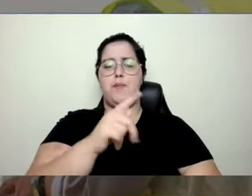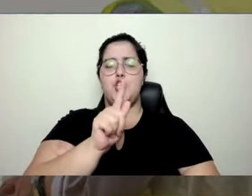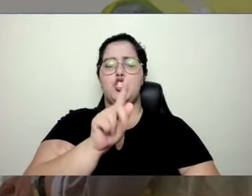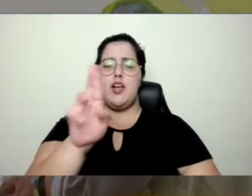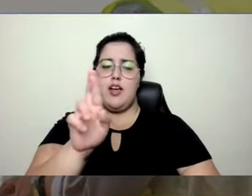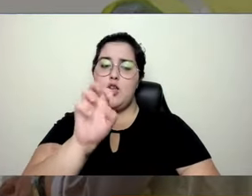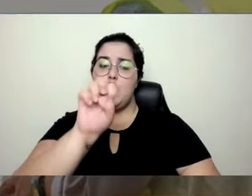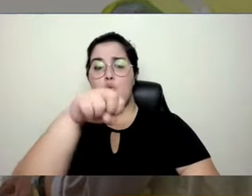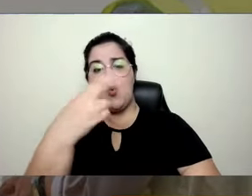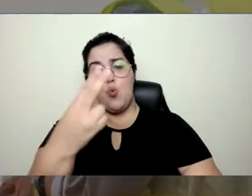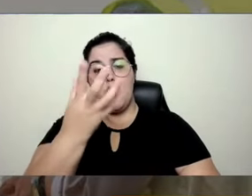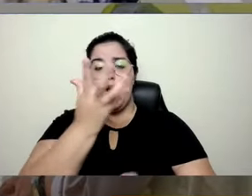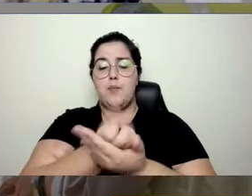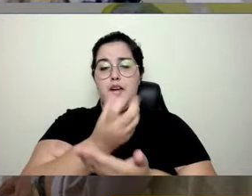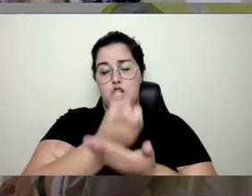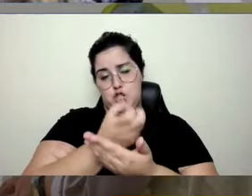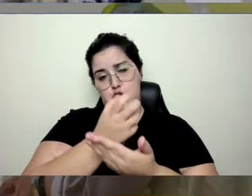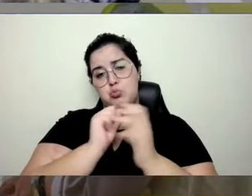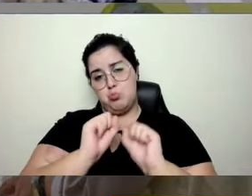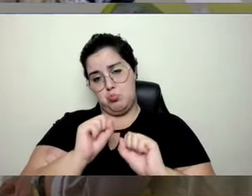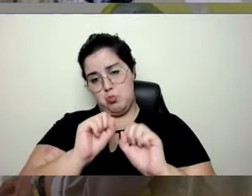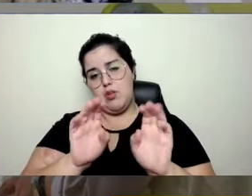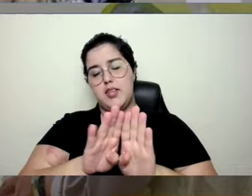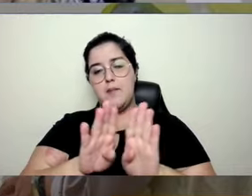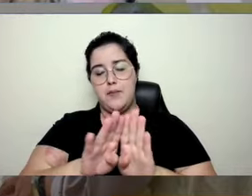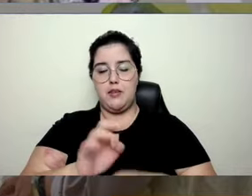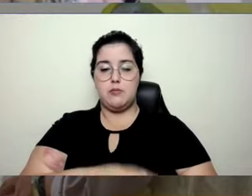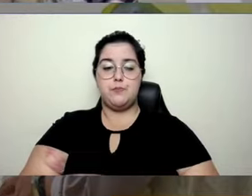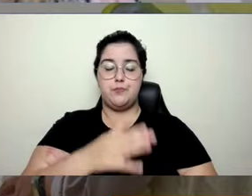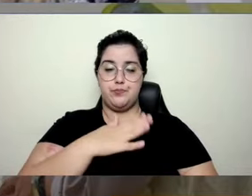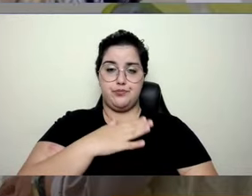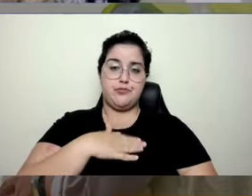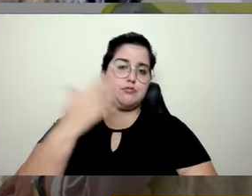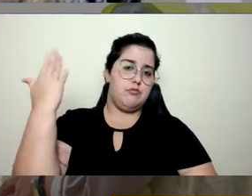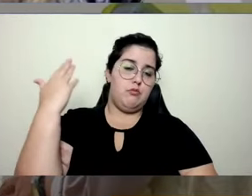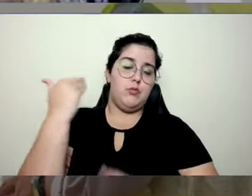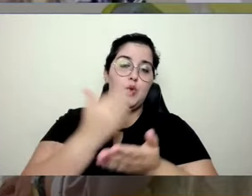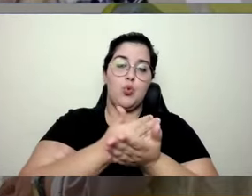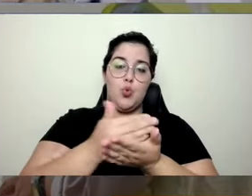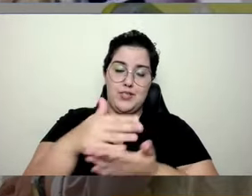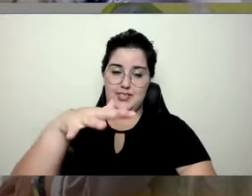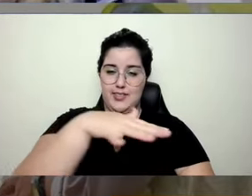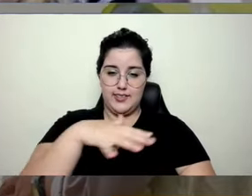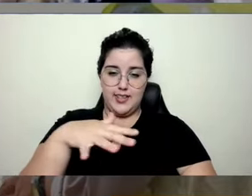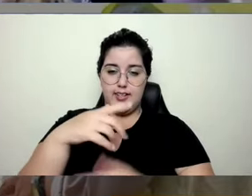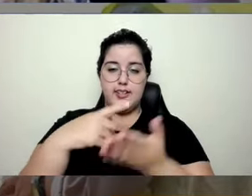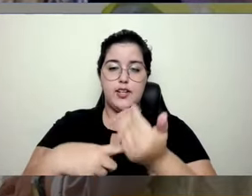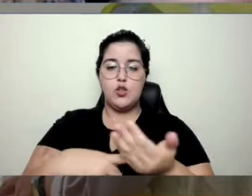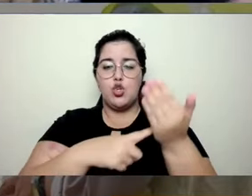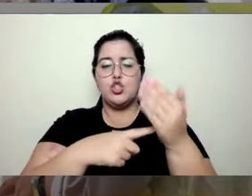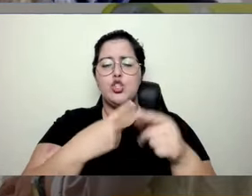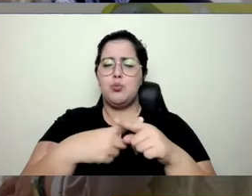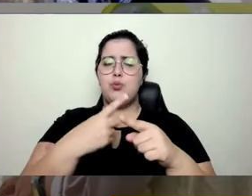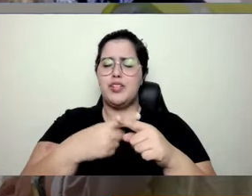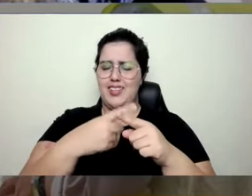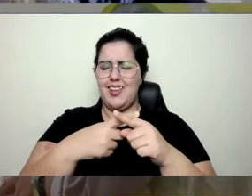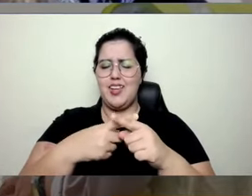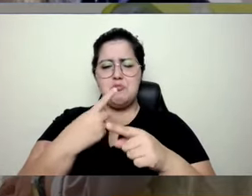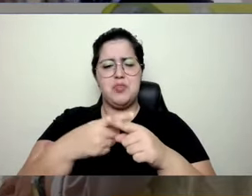aplicativo que faça a PGR. Eu comecei, Anderson, a mexer com tecnologia porque eu falava não é possível.